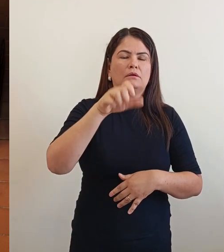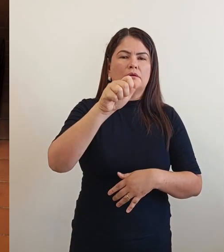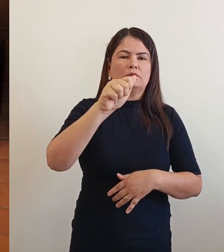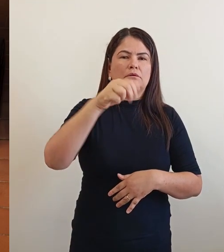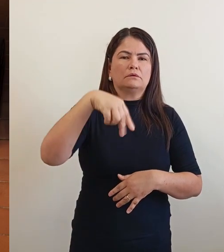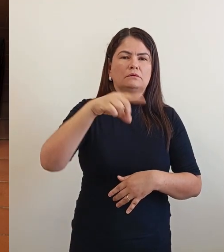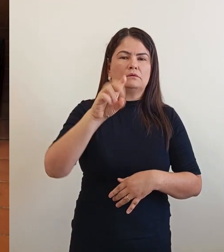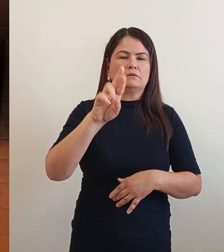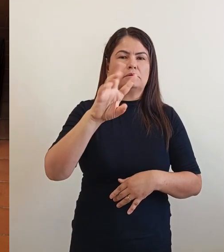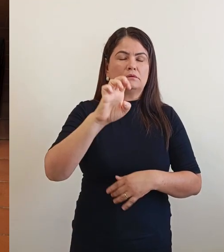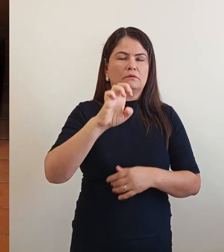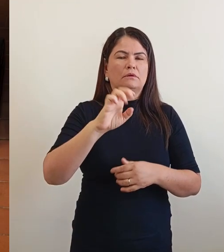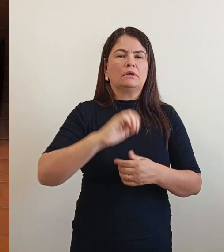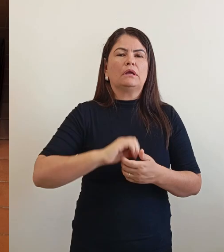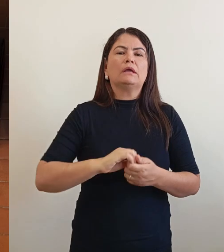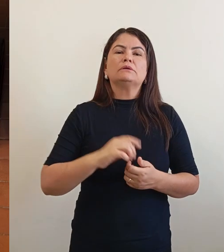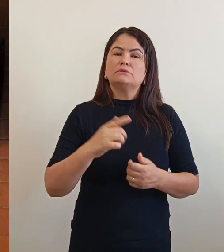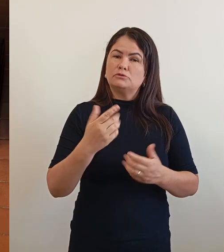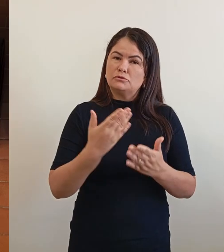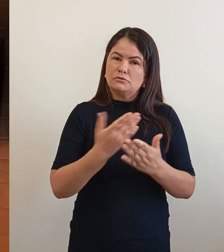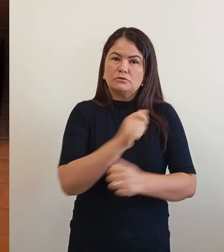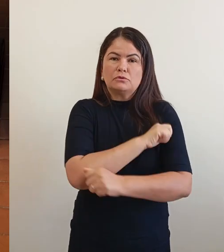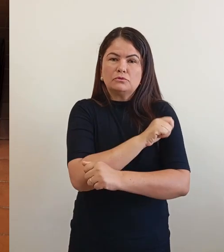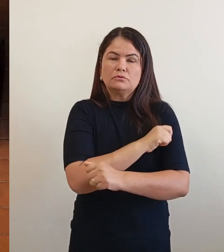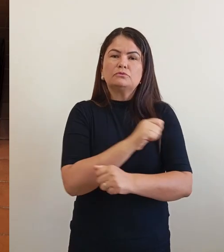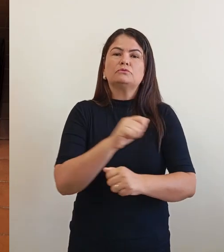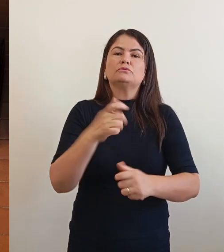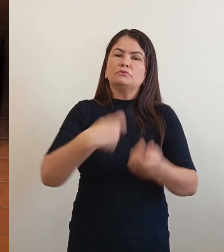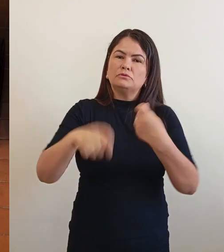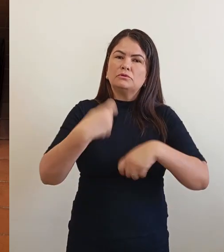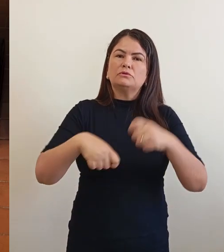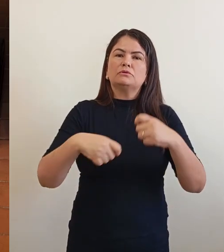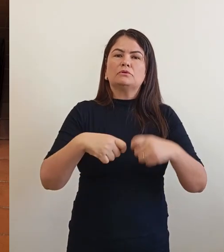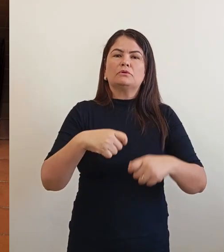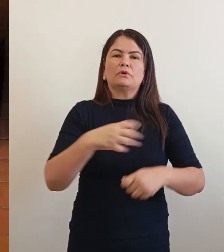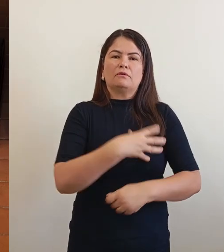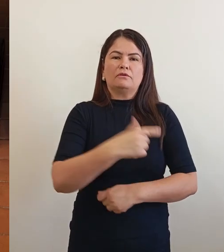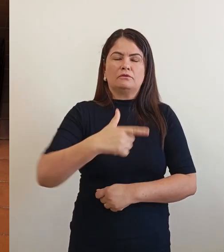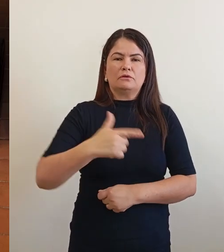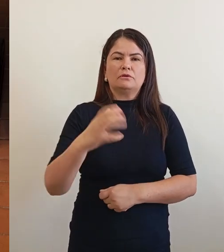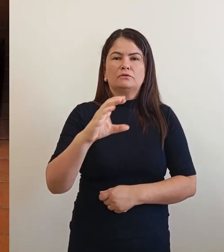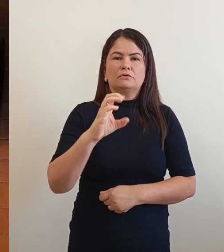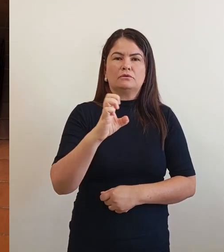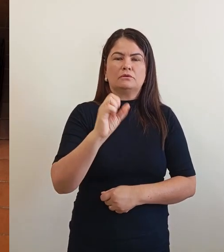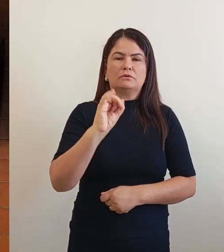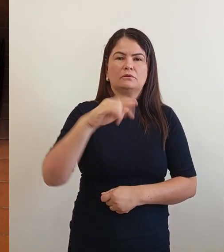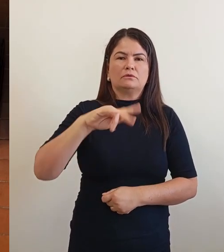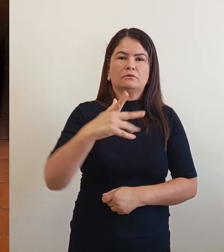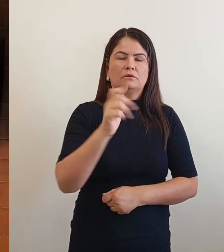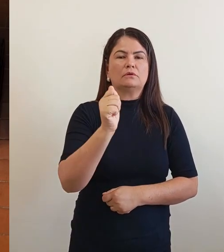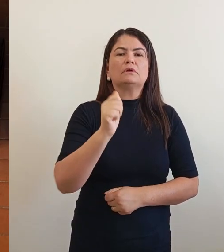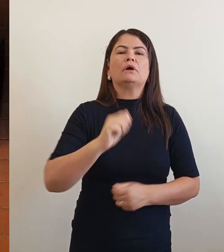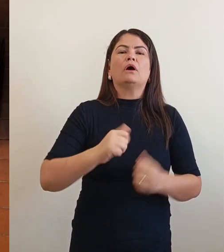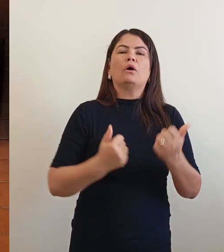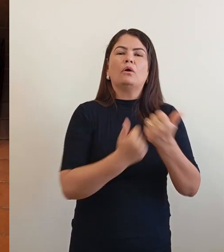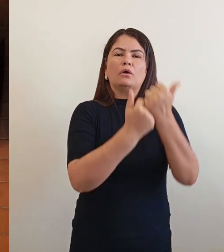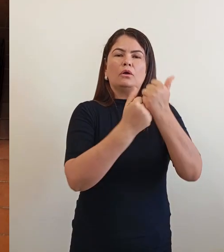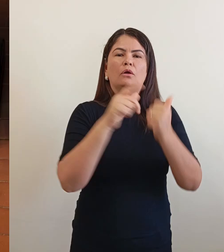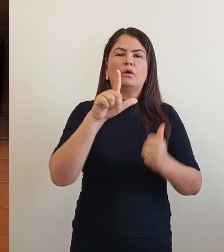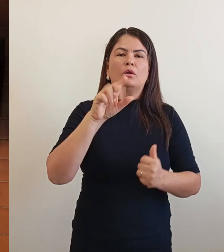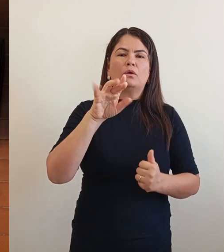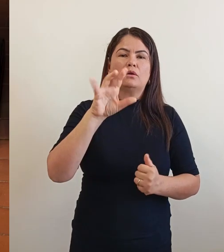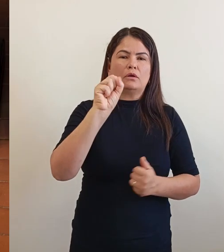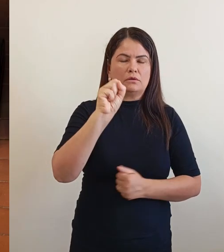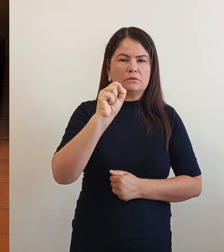candidato a vice-prefeito, Luiz Peril, e sua esposa, Márcia, muito obrigado, também à equipe do candidato Cezinha.